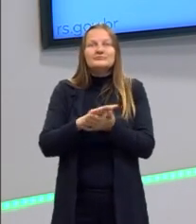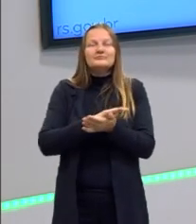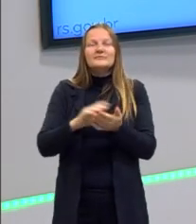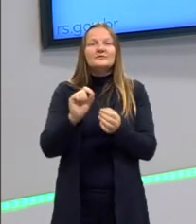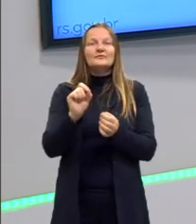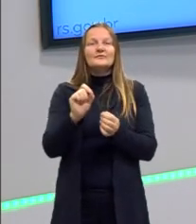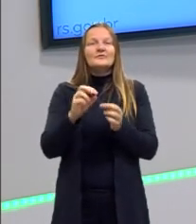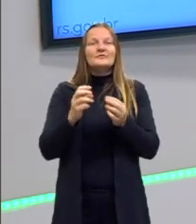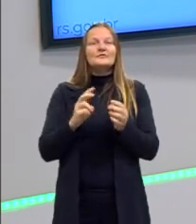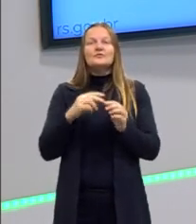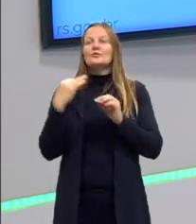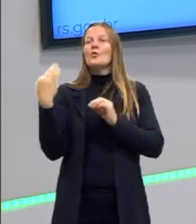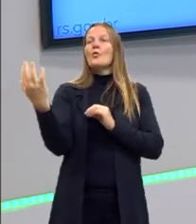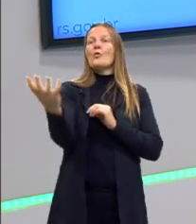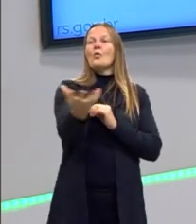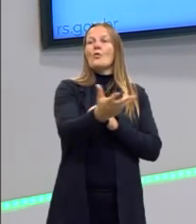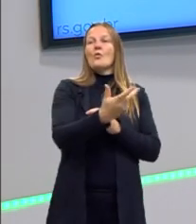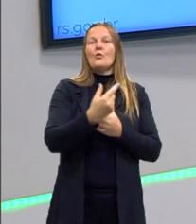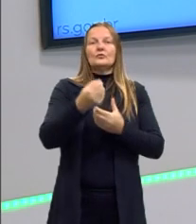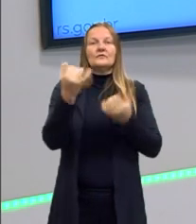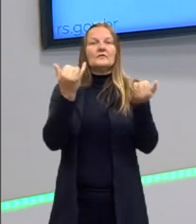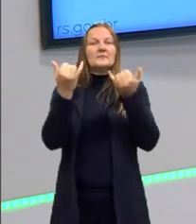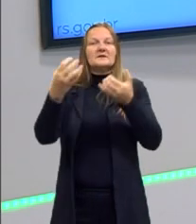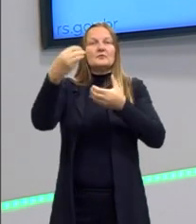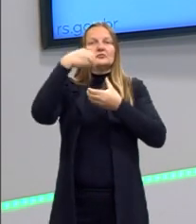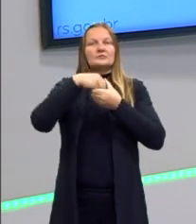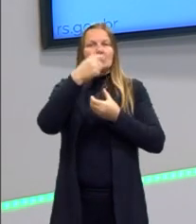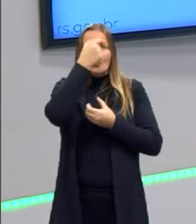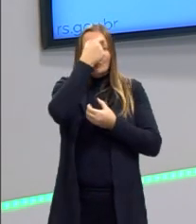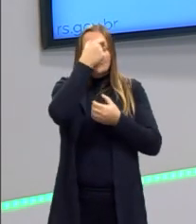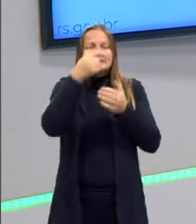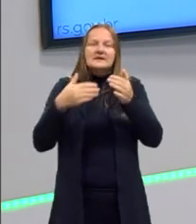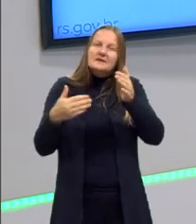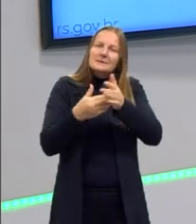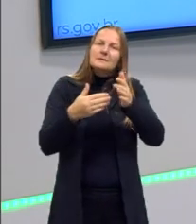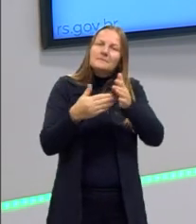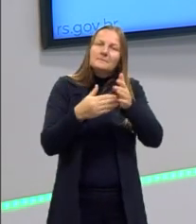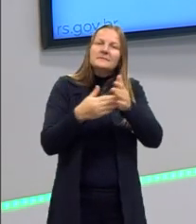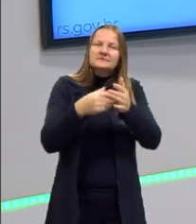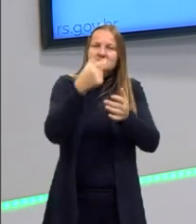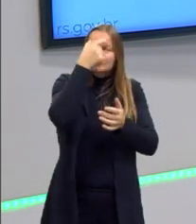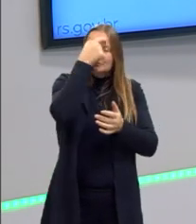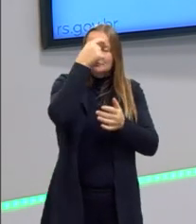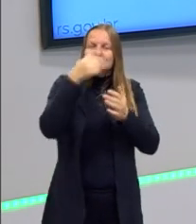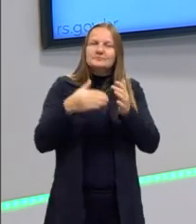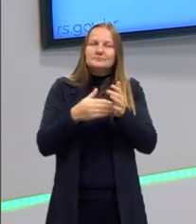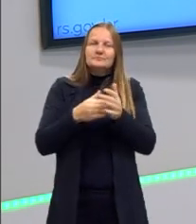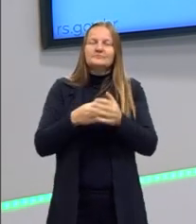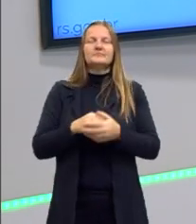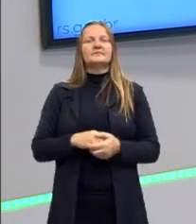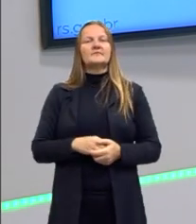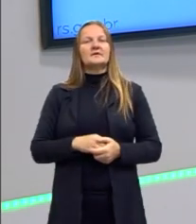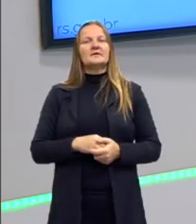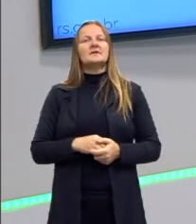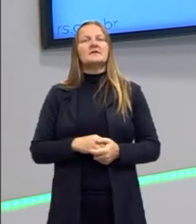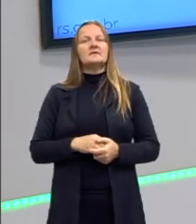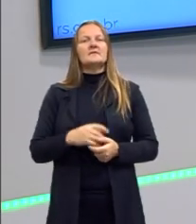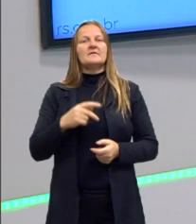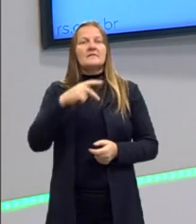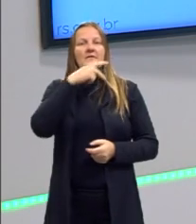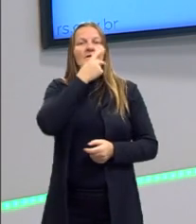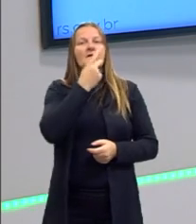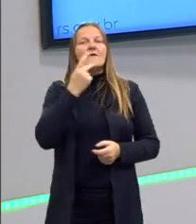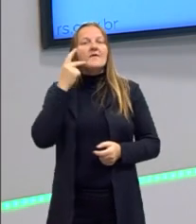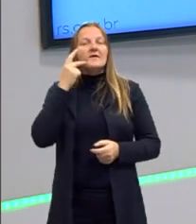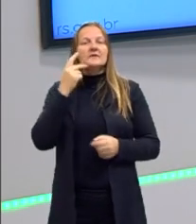abarca todo o conhecimento. A nossa consciência é limitada. Então, a partir da leitura do David Hume, que o Kant vai tecer